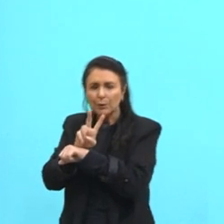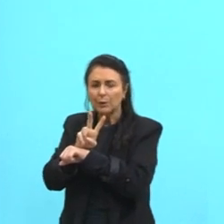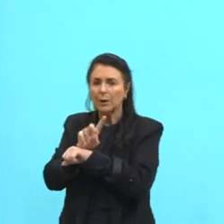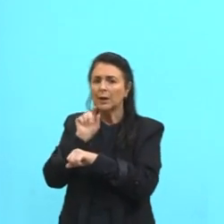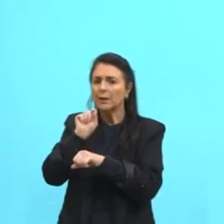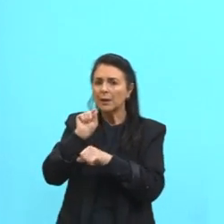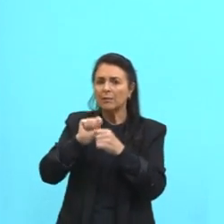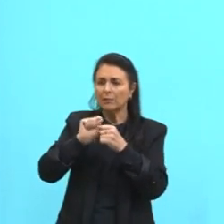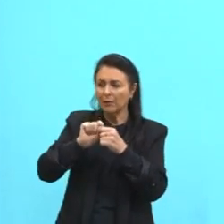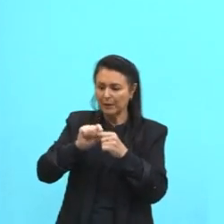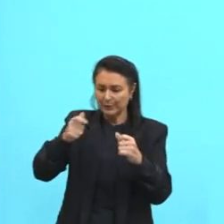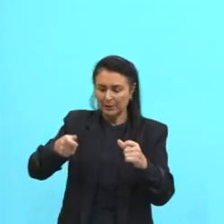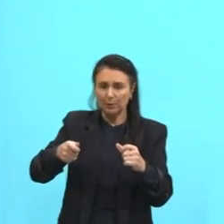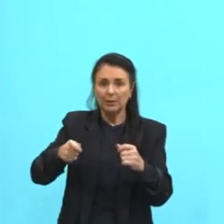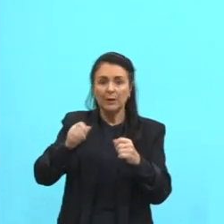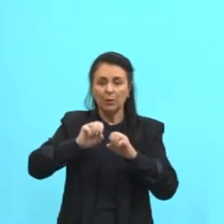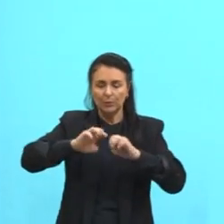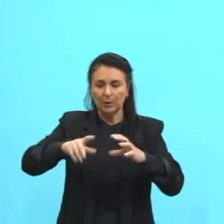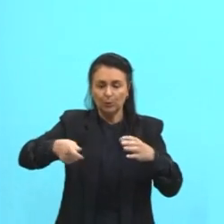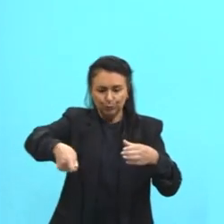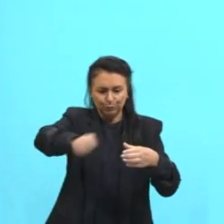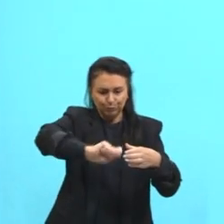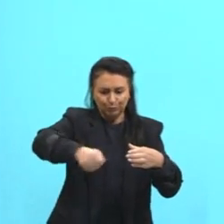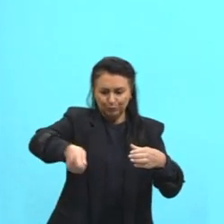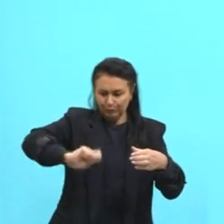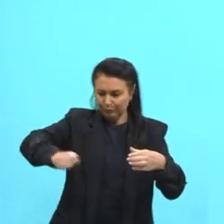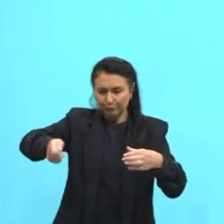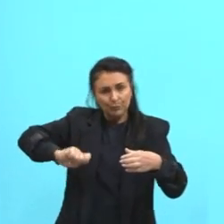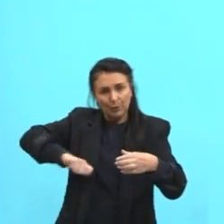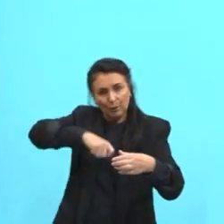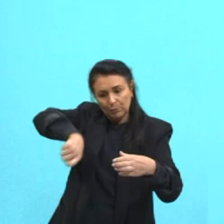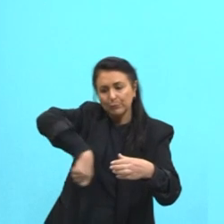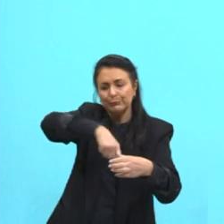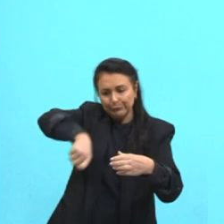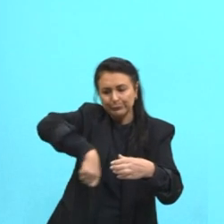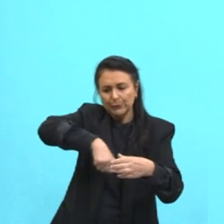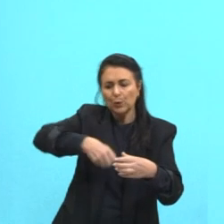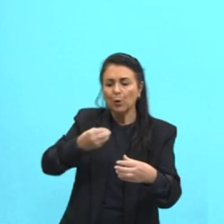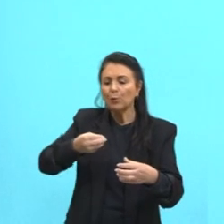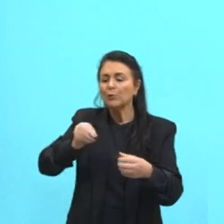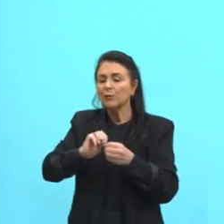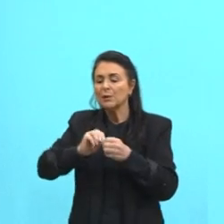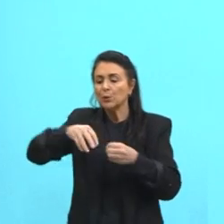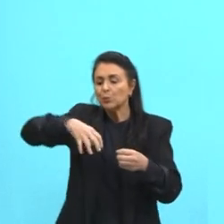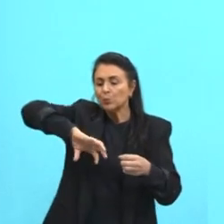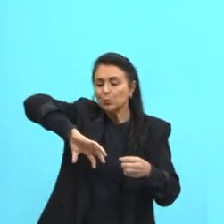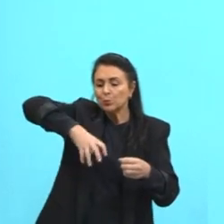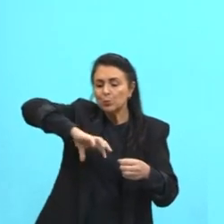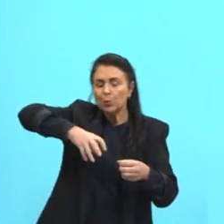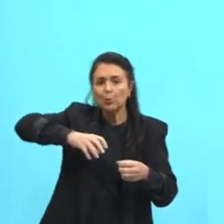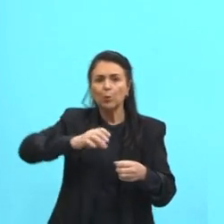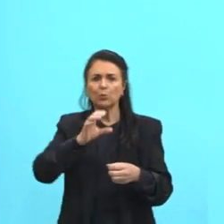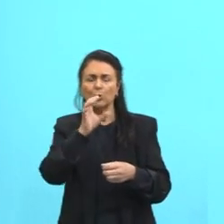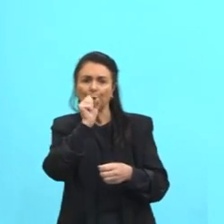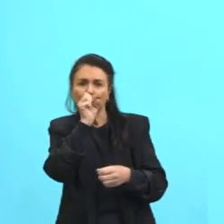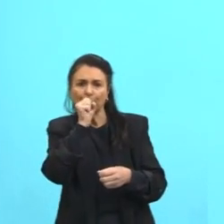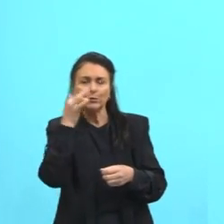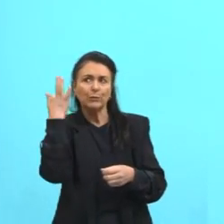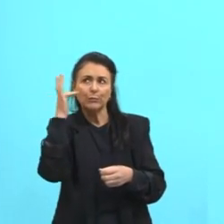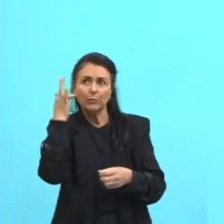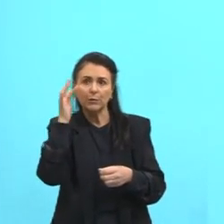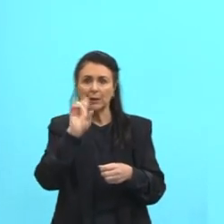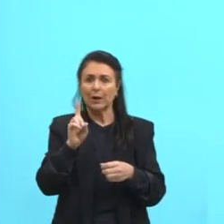pode fazer uma adaptação. Em vez de usar, por exemplo, suco de laranja, ele pode usar suco de limão, são duas frutas